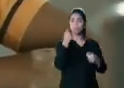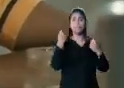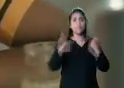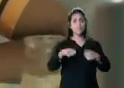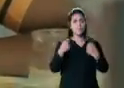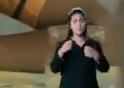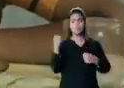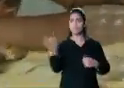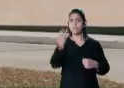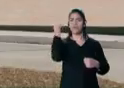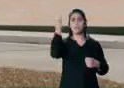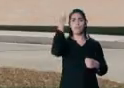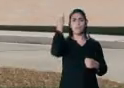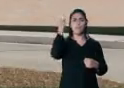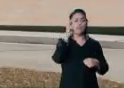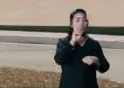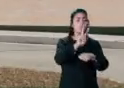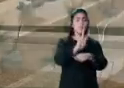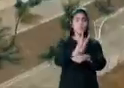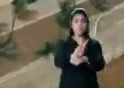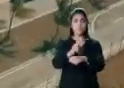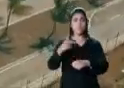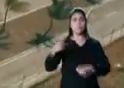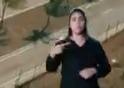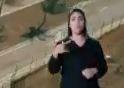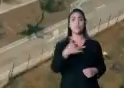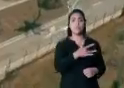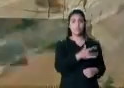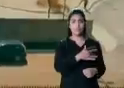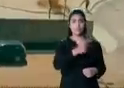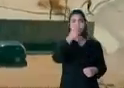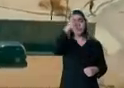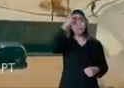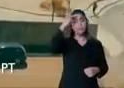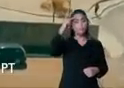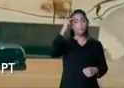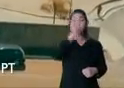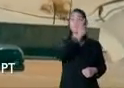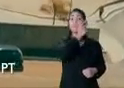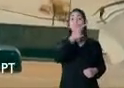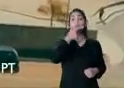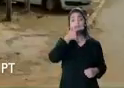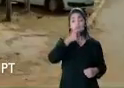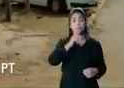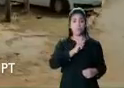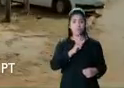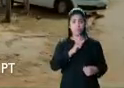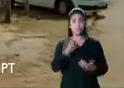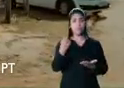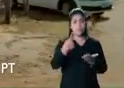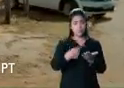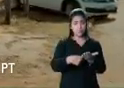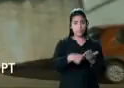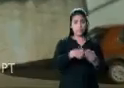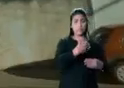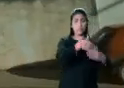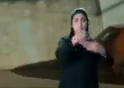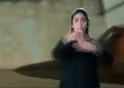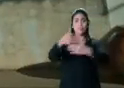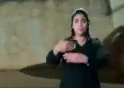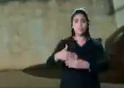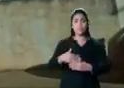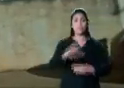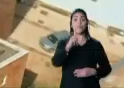fundamental para a saúde. E para cuidar da saúde, o Gladson tem o compromisso de concluir as obras que os governos do PT